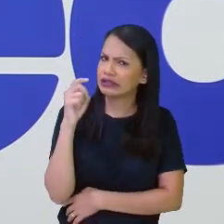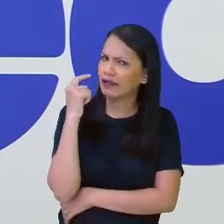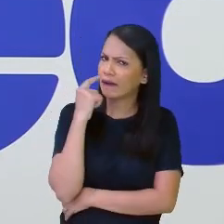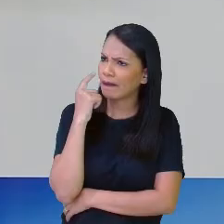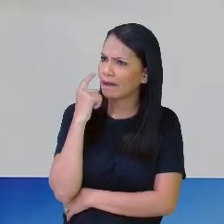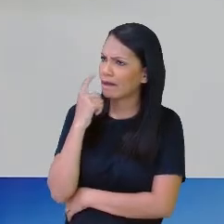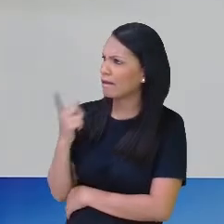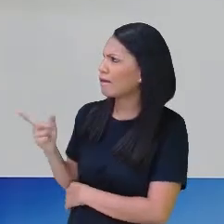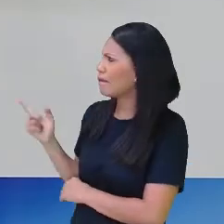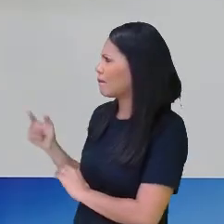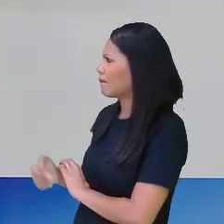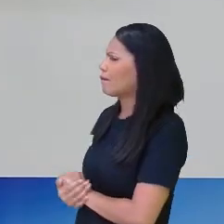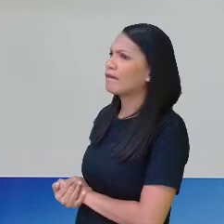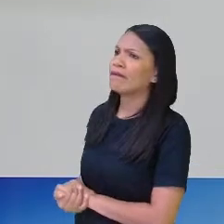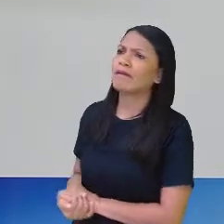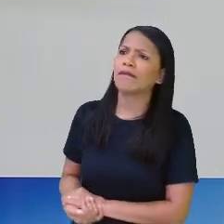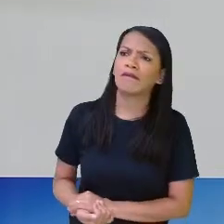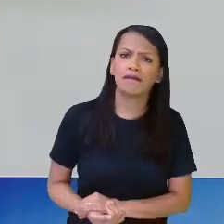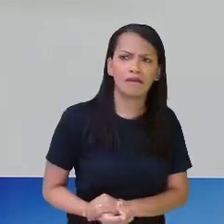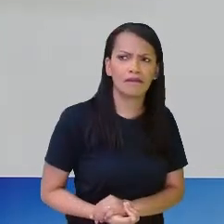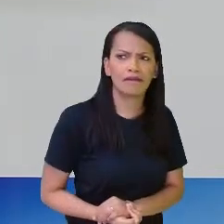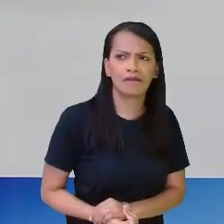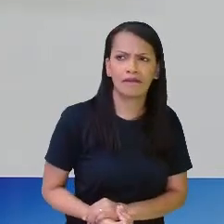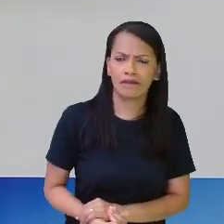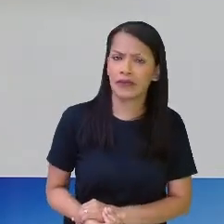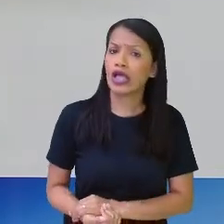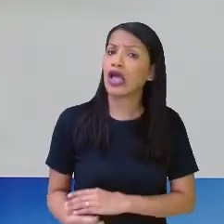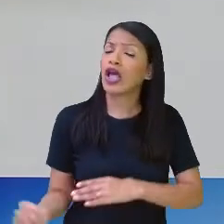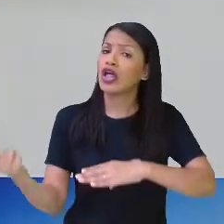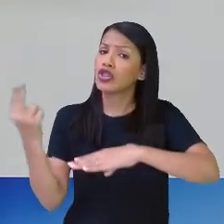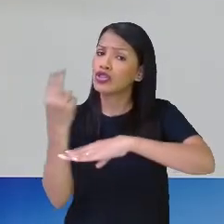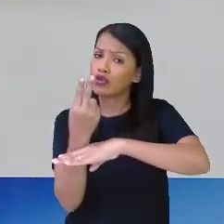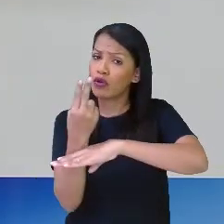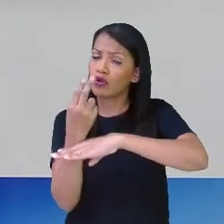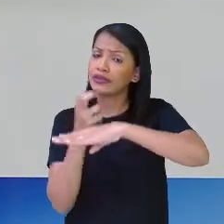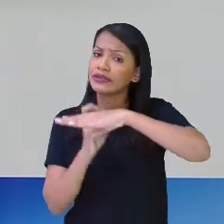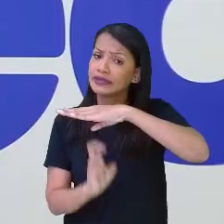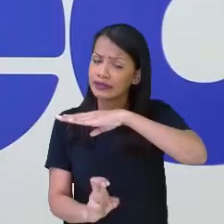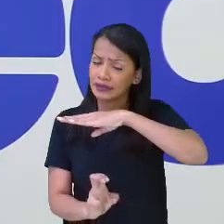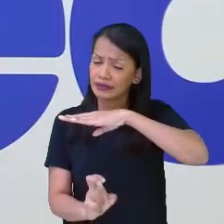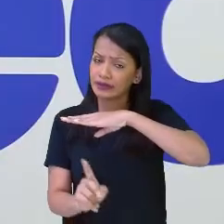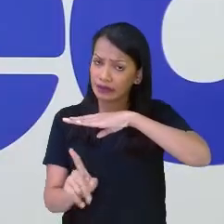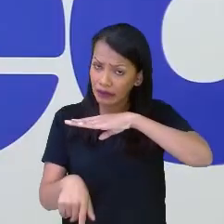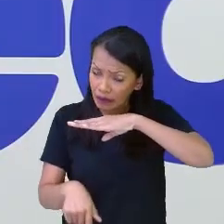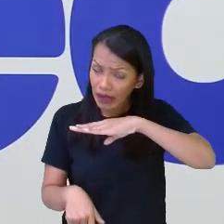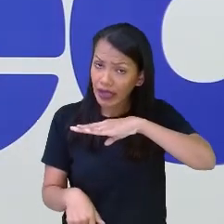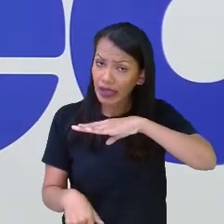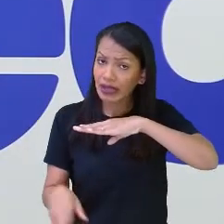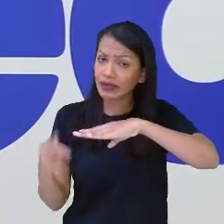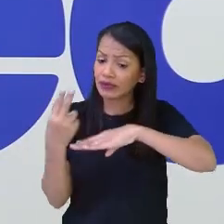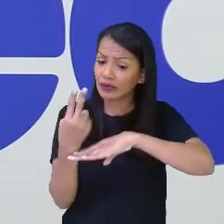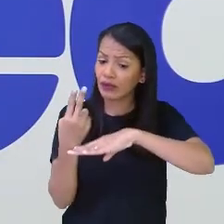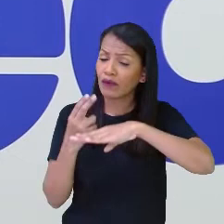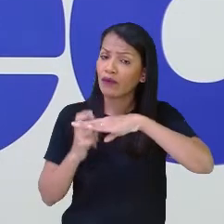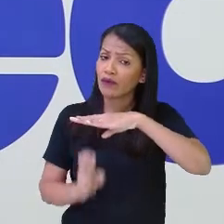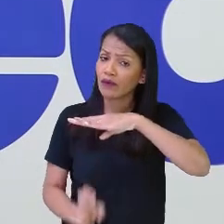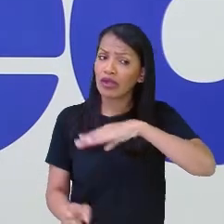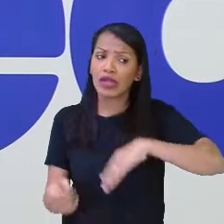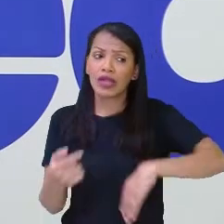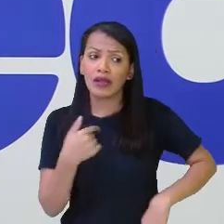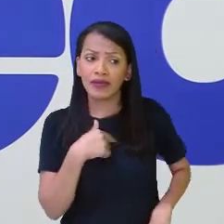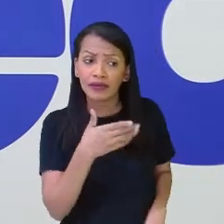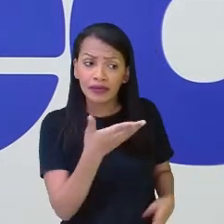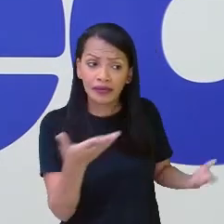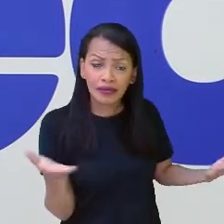Quantos estudantes são 5? Dois quintos são 5 estudantes? Mas a Ana já está refazendo a resposta dela. Olha só, Ana, estou aí